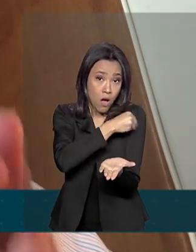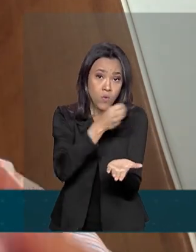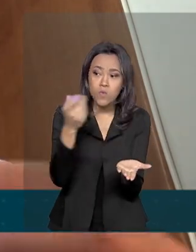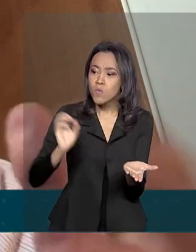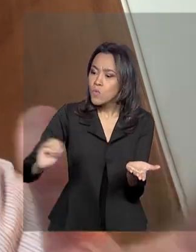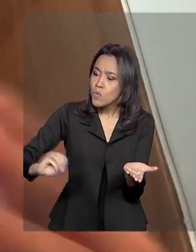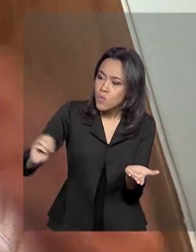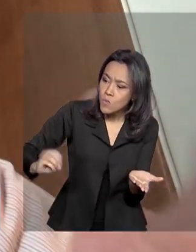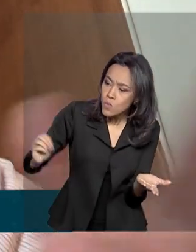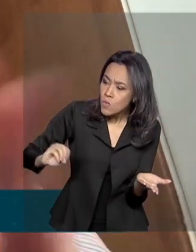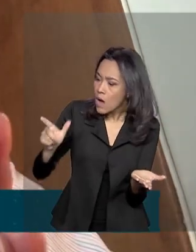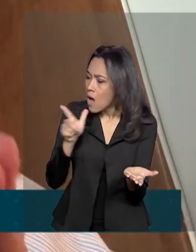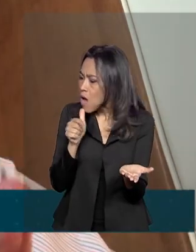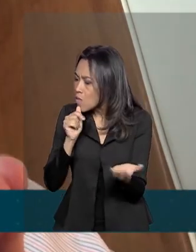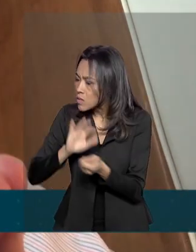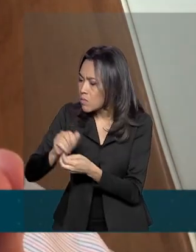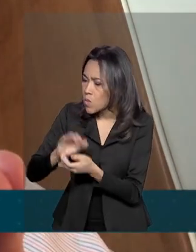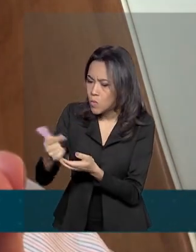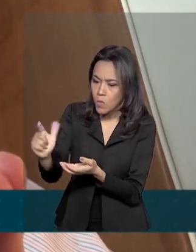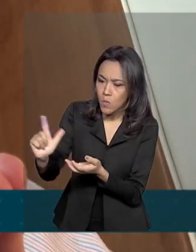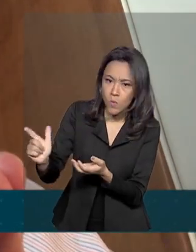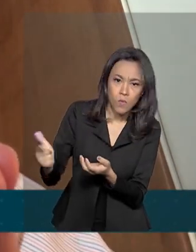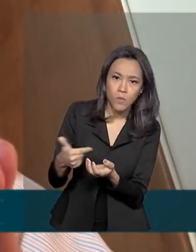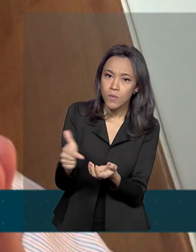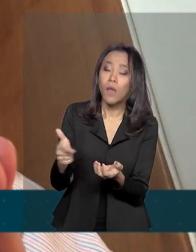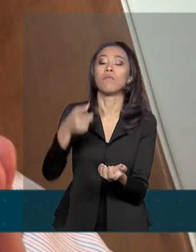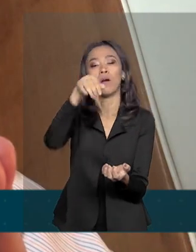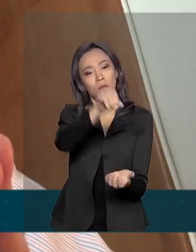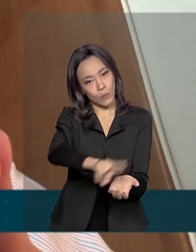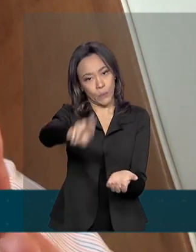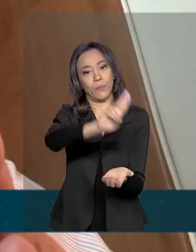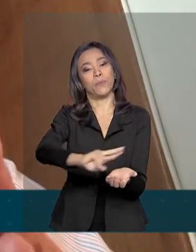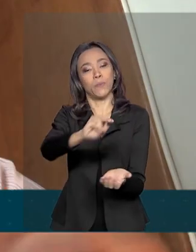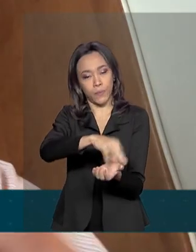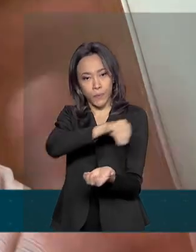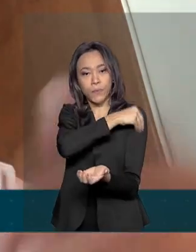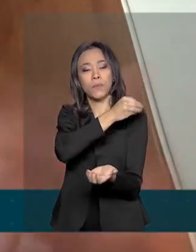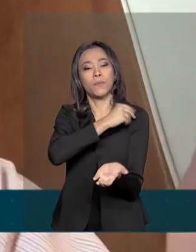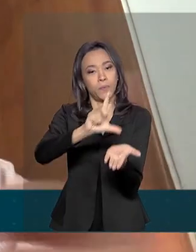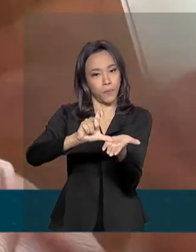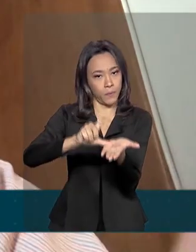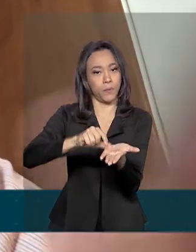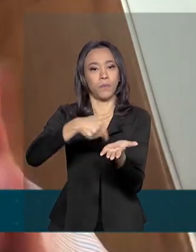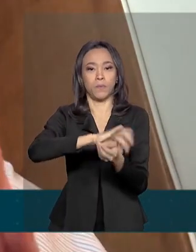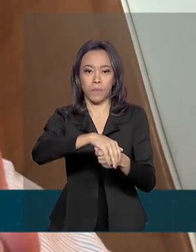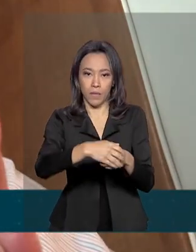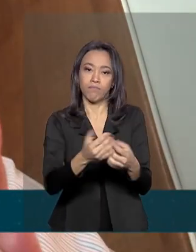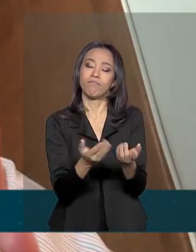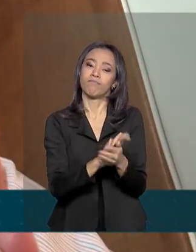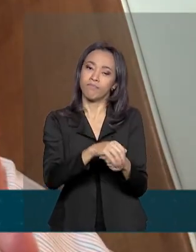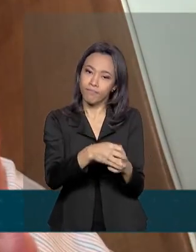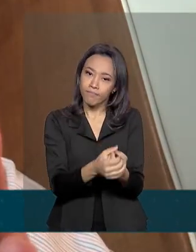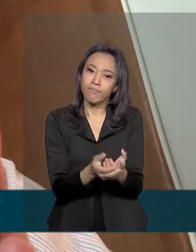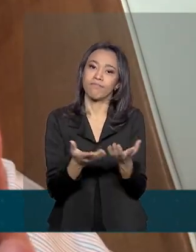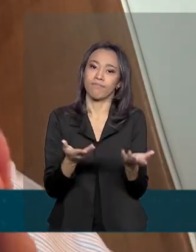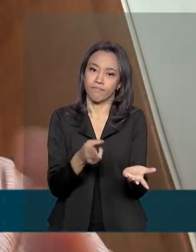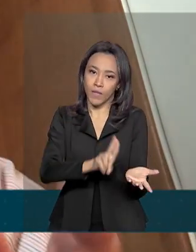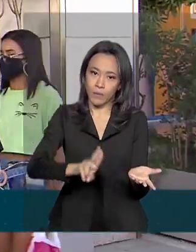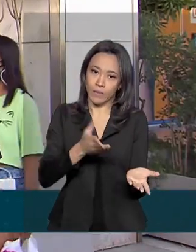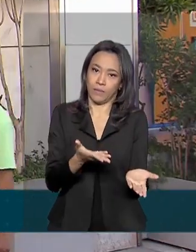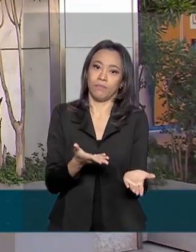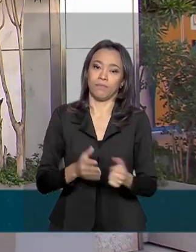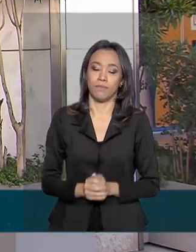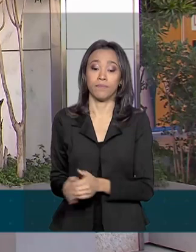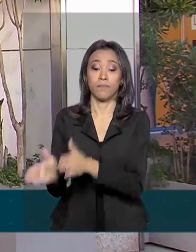uma pia, na falta de um local onde você tenha disponibilidade para usar água e